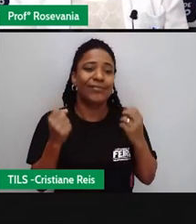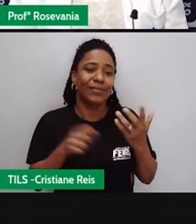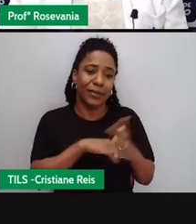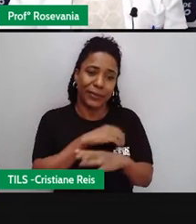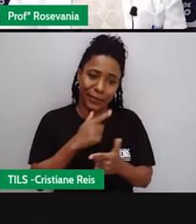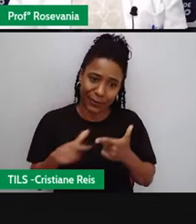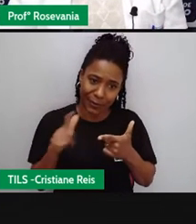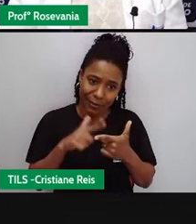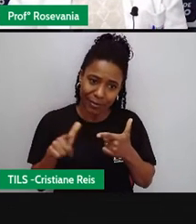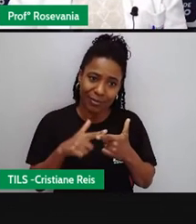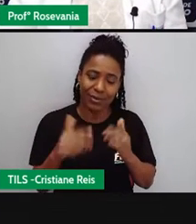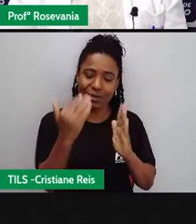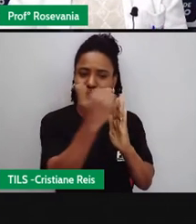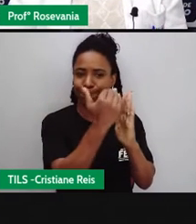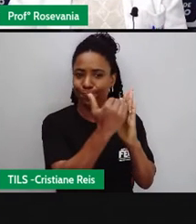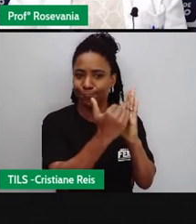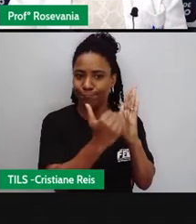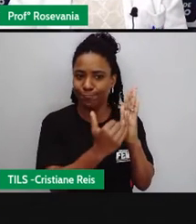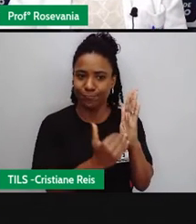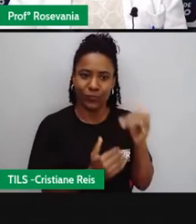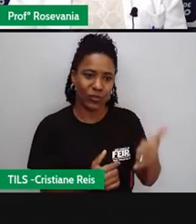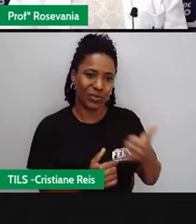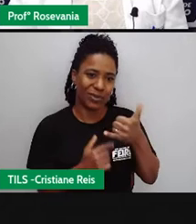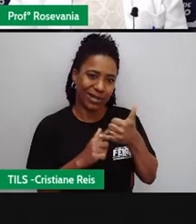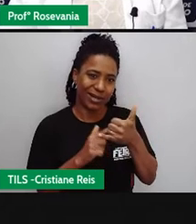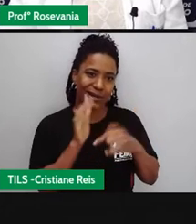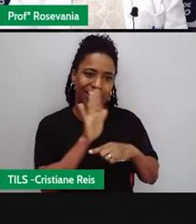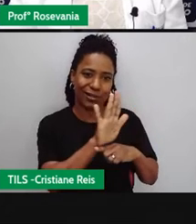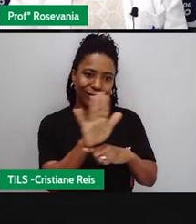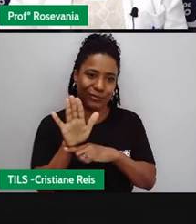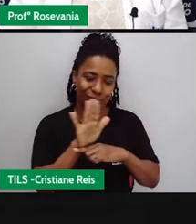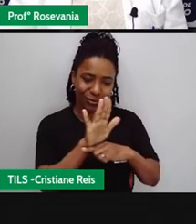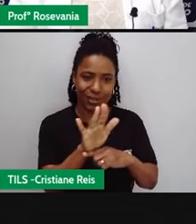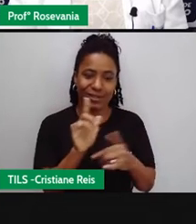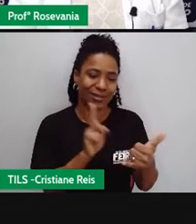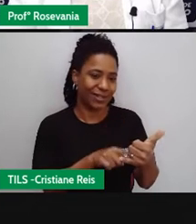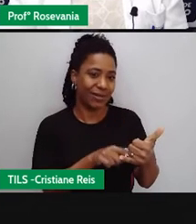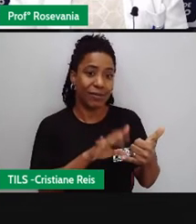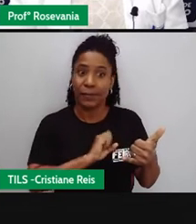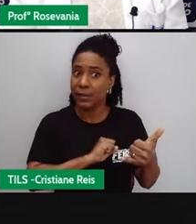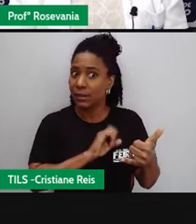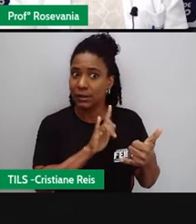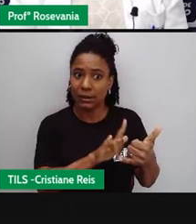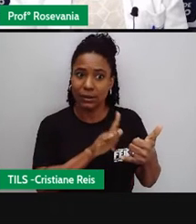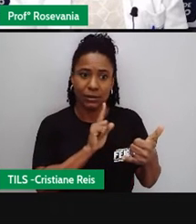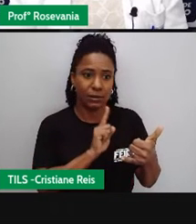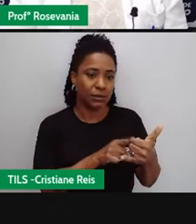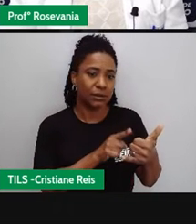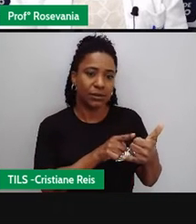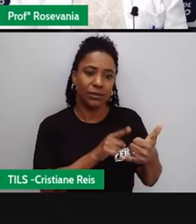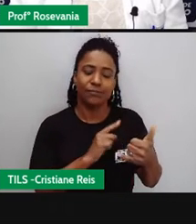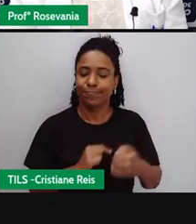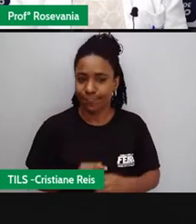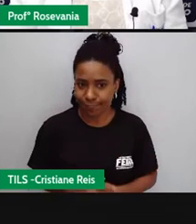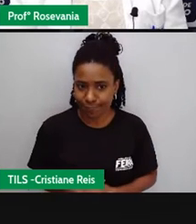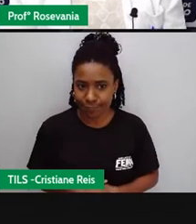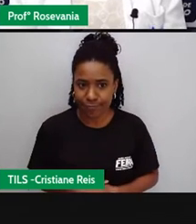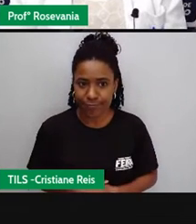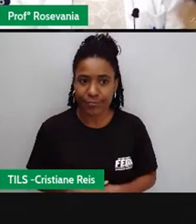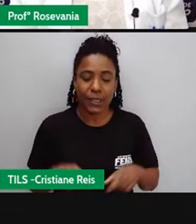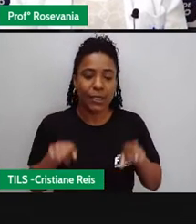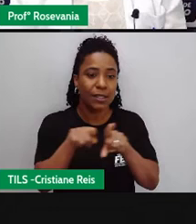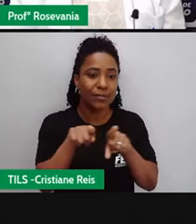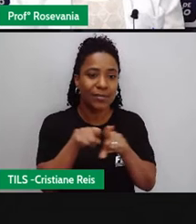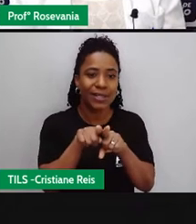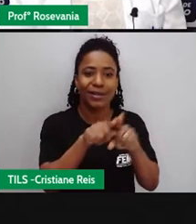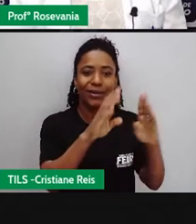celular, né. Então, o nosso equipamento queridinho, como vocês viram, é o celular. E os domicílios, né, com acesso agora a